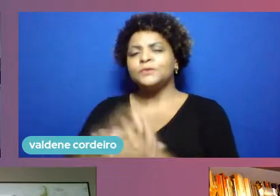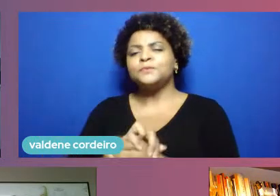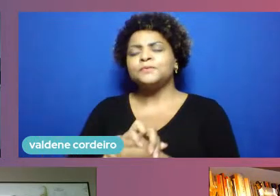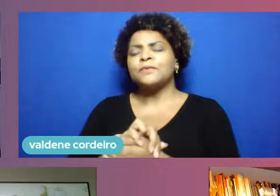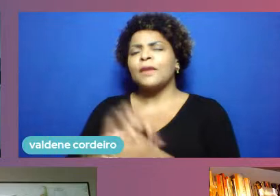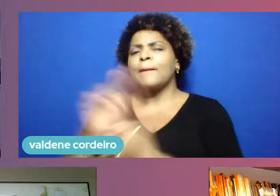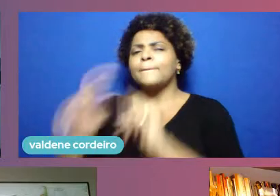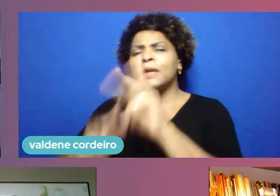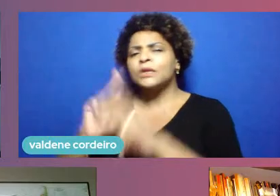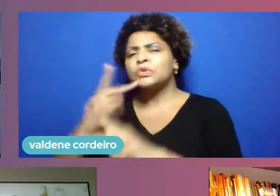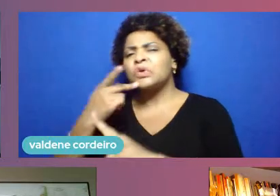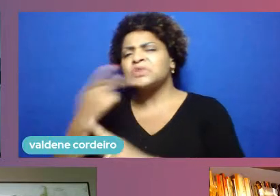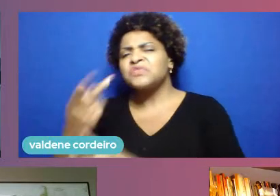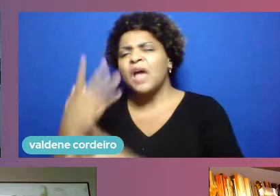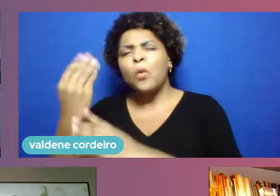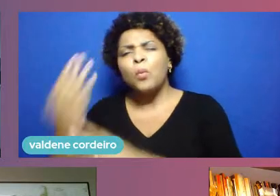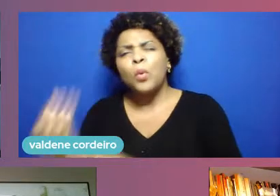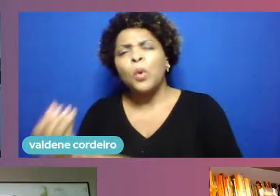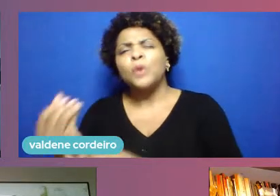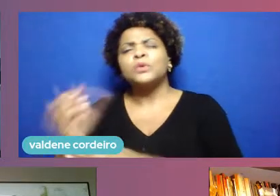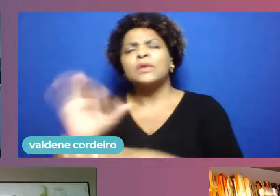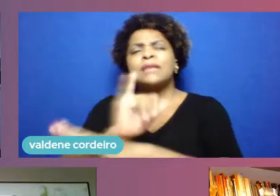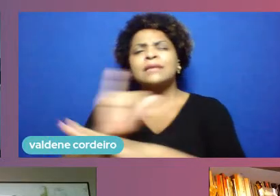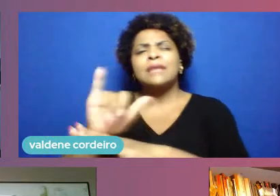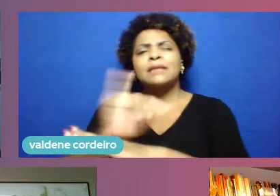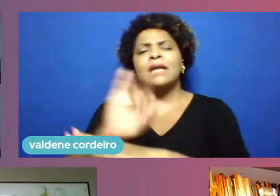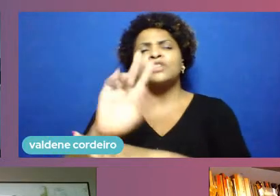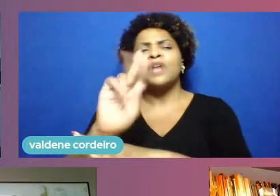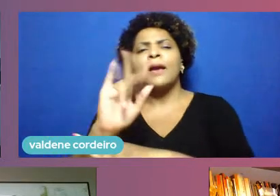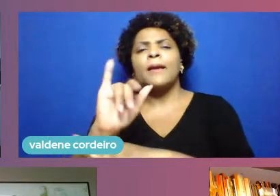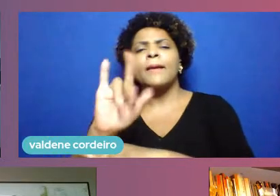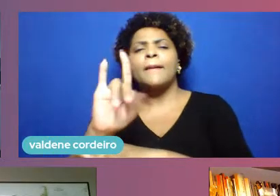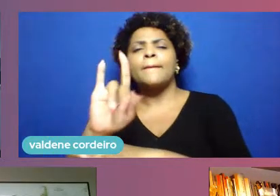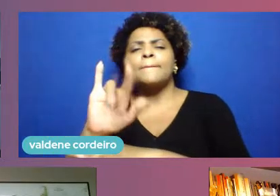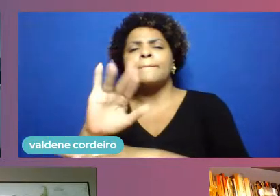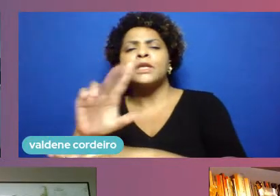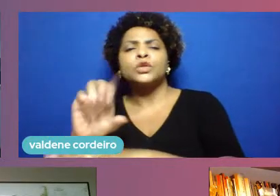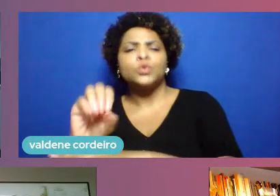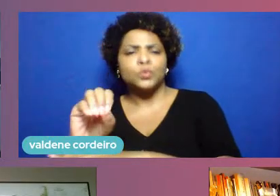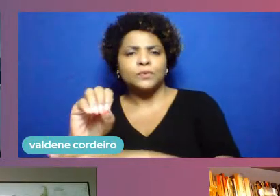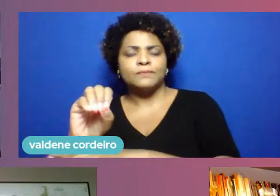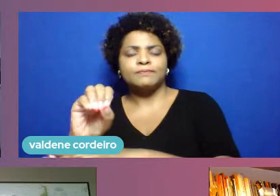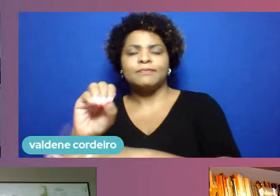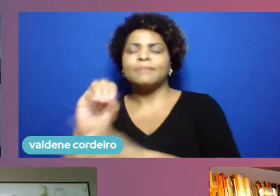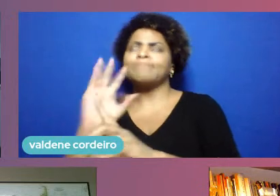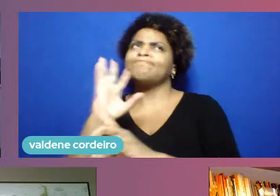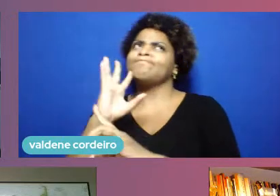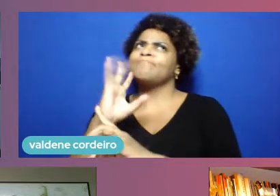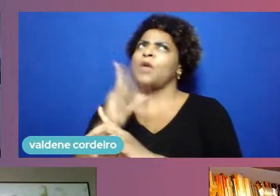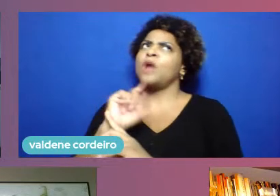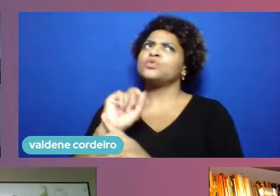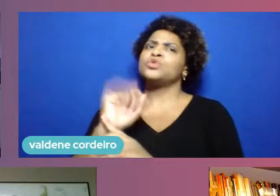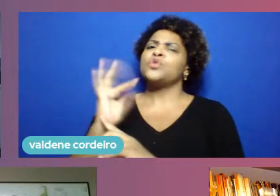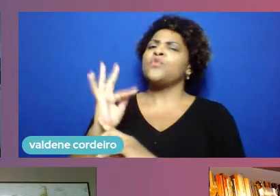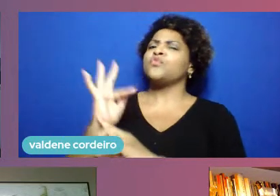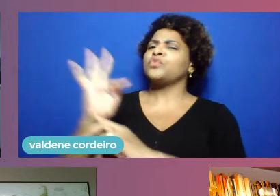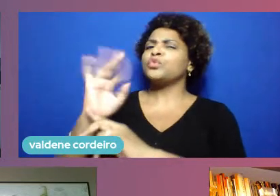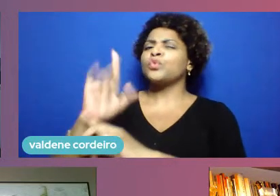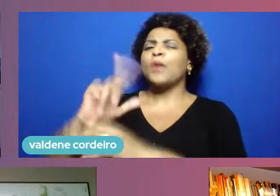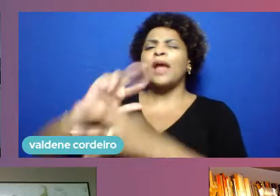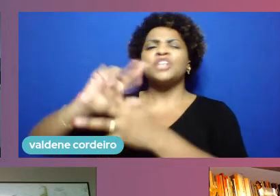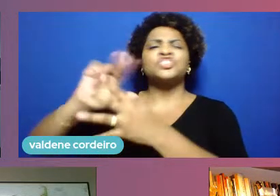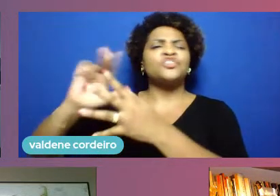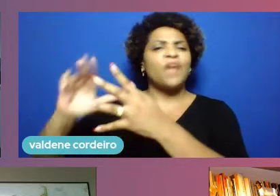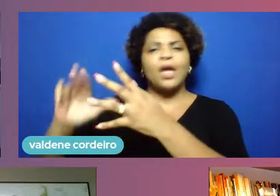híbrido, disso, daquilo, nós temos um futuro diverso, na verdade, aliás, como tivemos um passado diverso. E